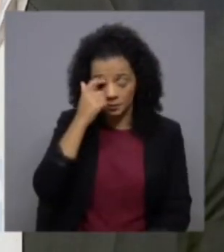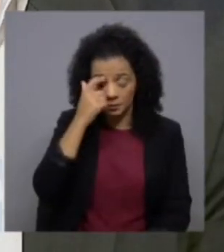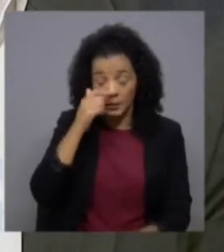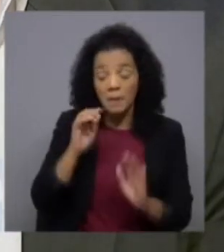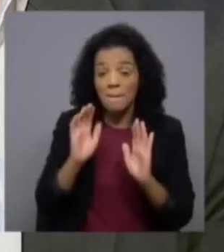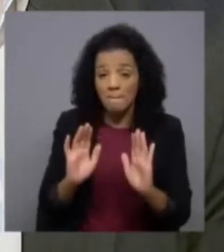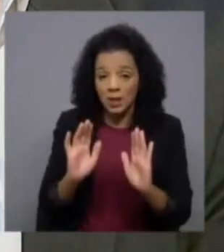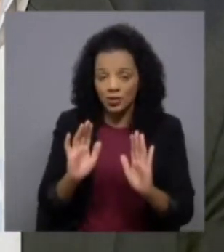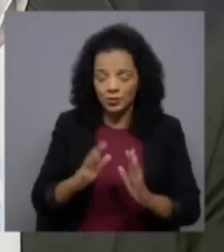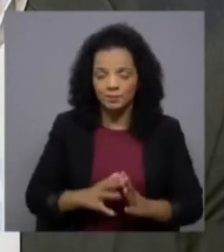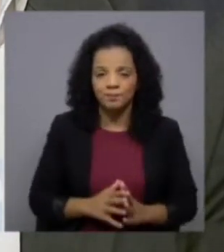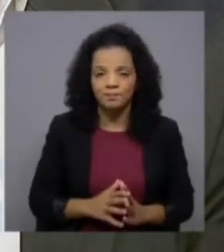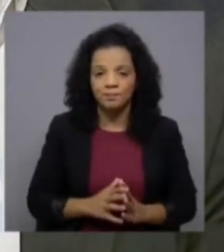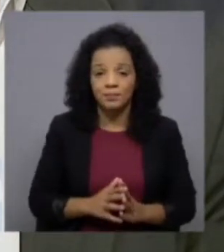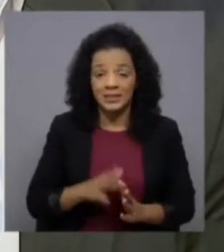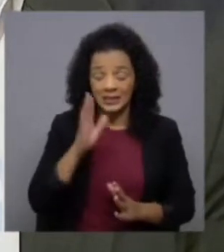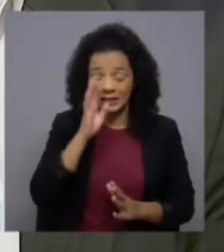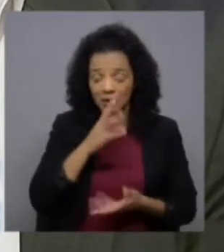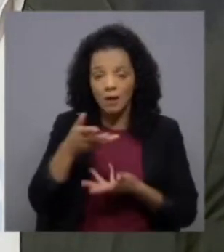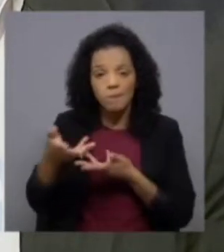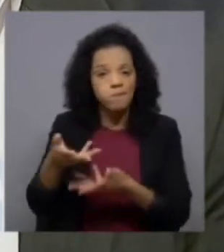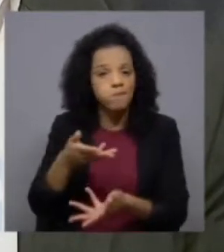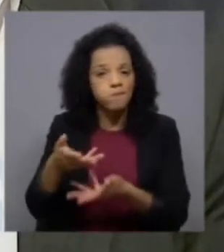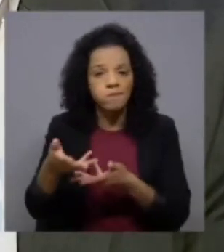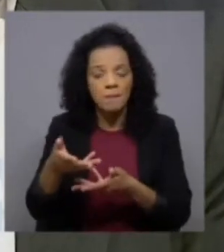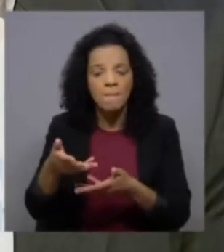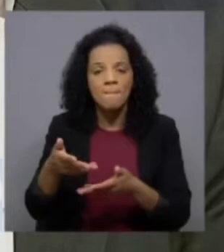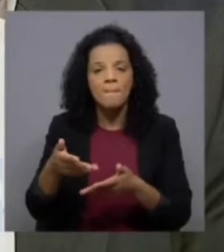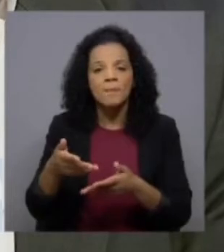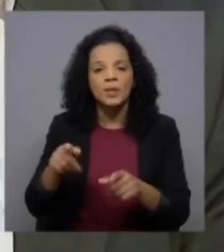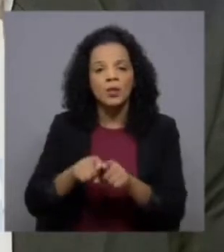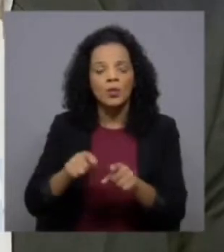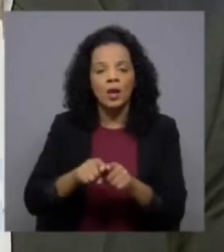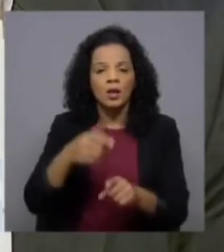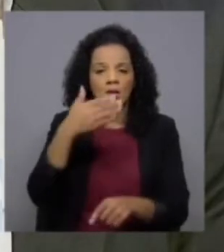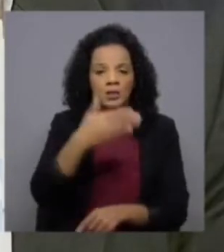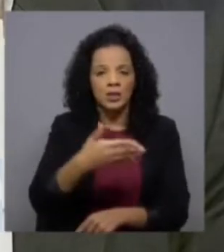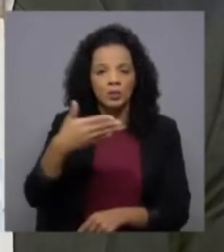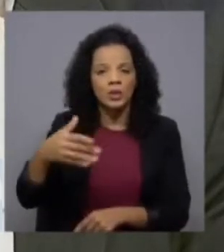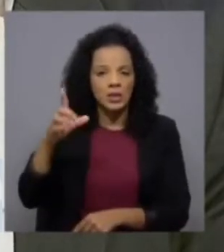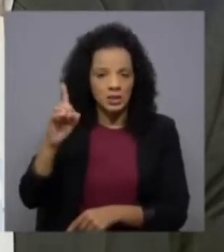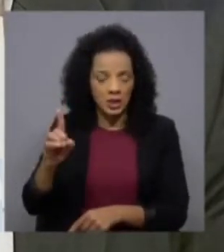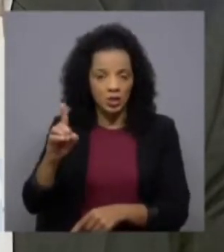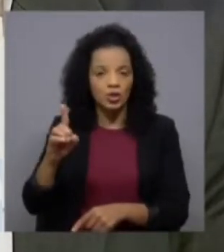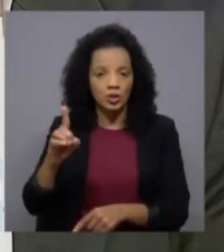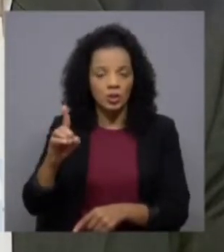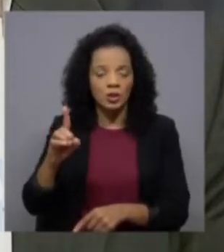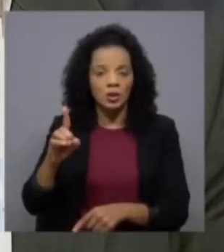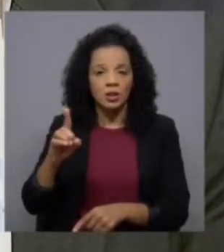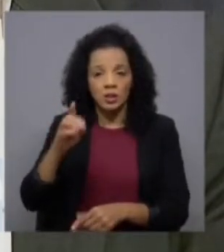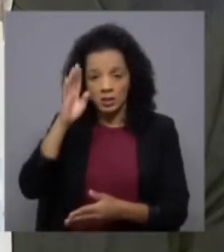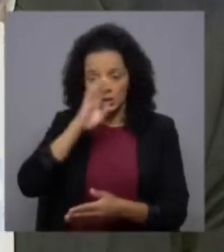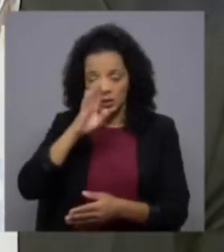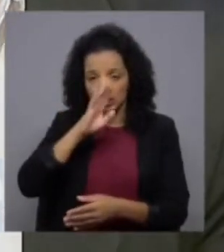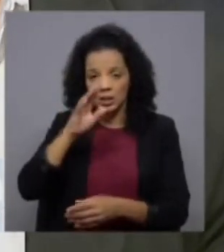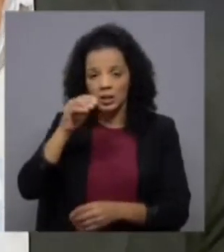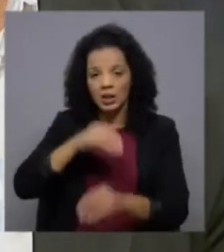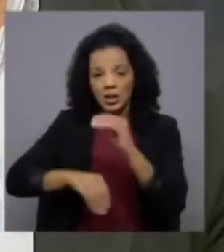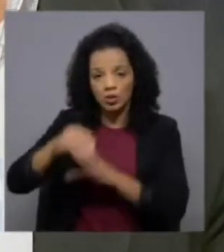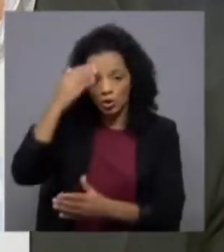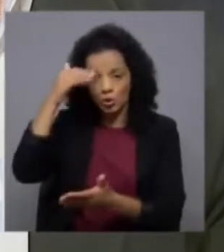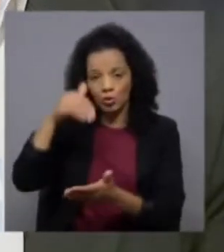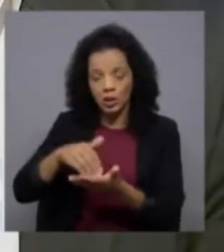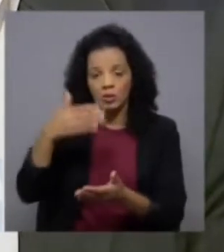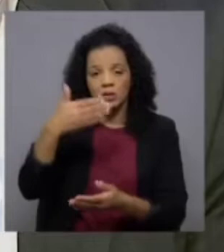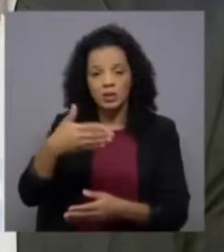se esse diálogo não der maioria não der os 116 o resultado eleitoral não der os 116 eu